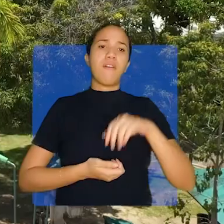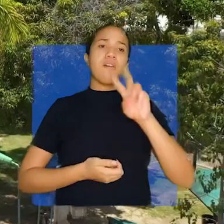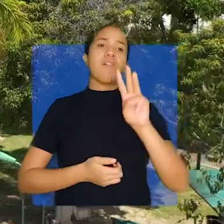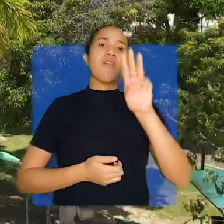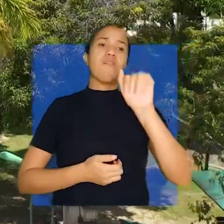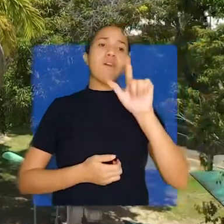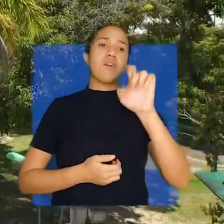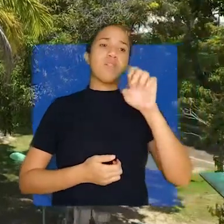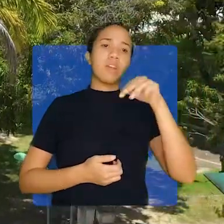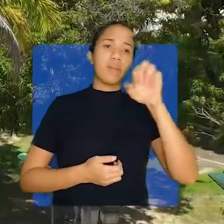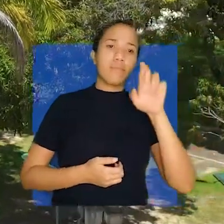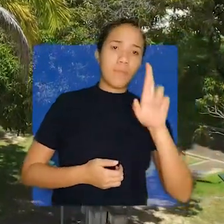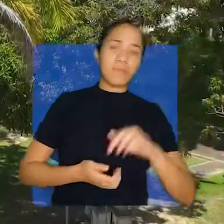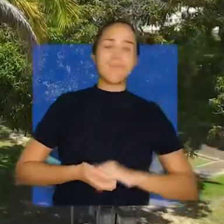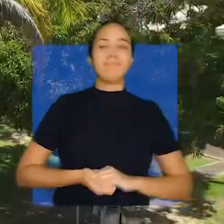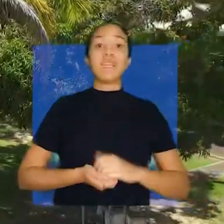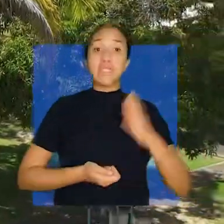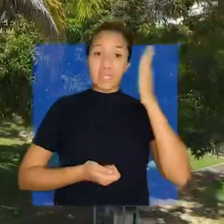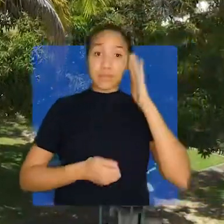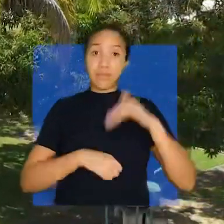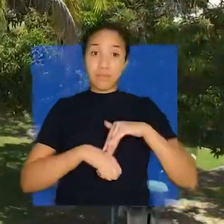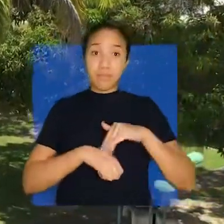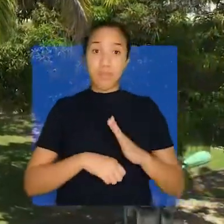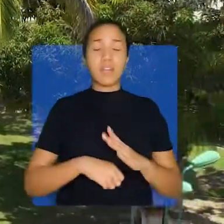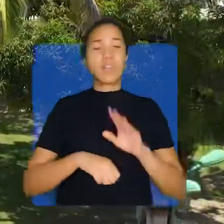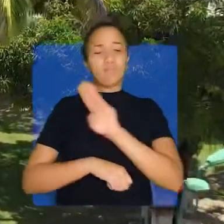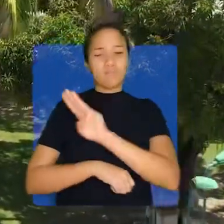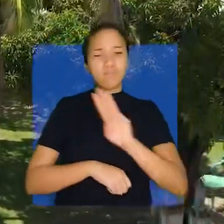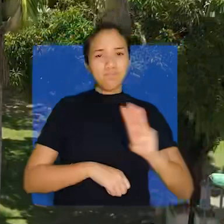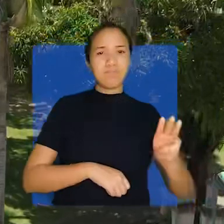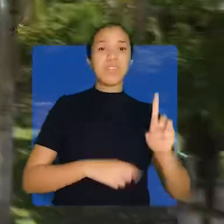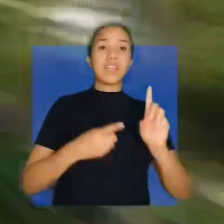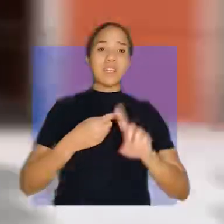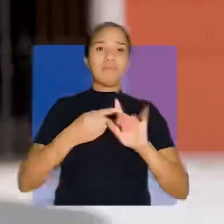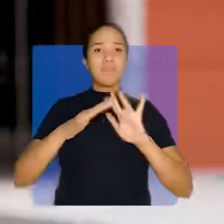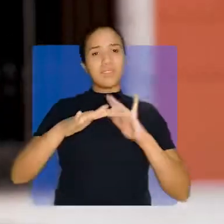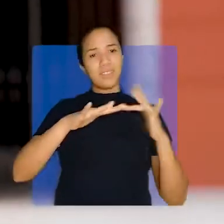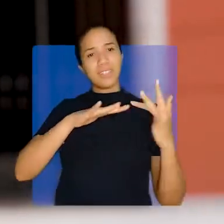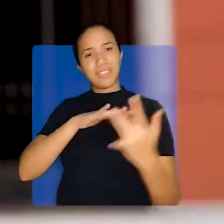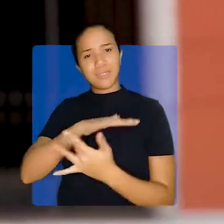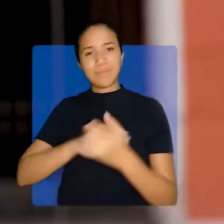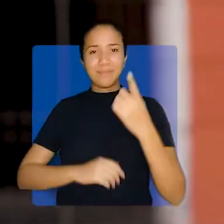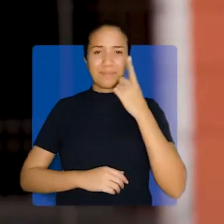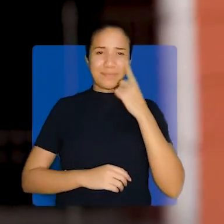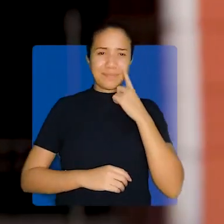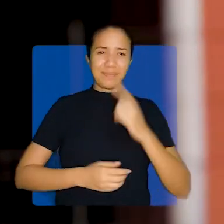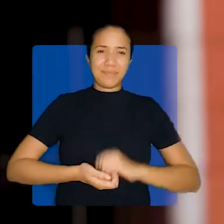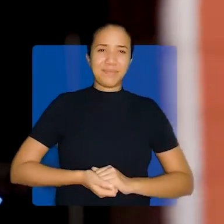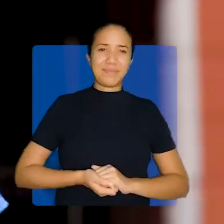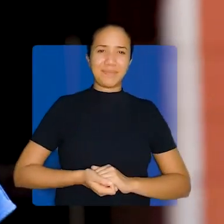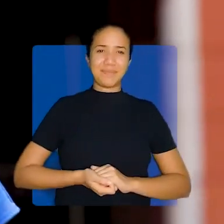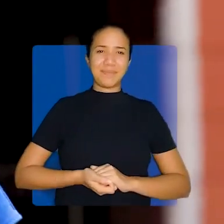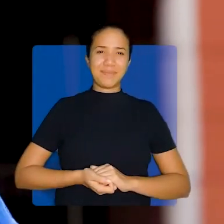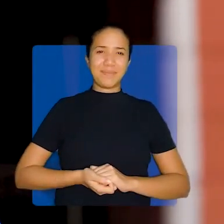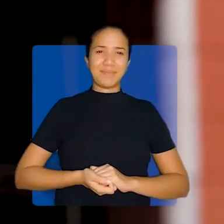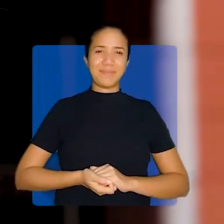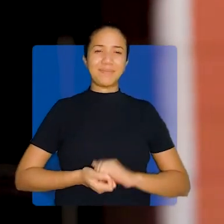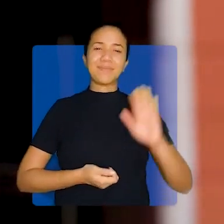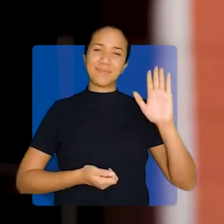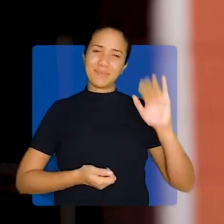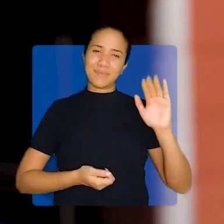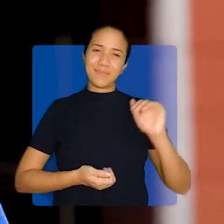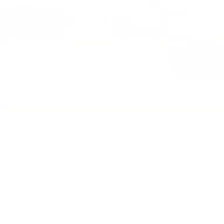Henrique. Quer saber mais sobre essas e outras notícias? Então acesse o portal Agência Pará e também fica ligado nas redes sociais do governo.